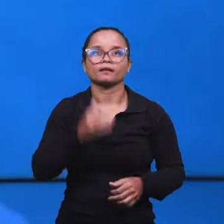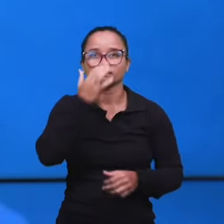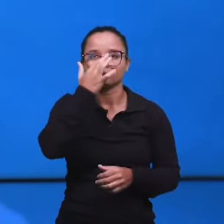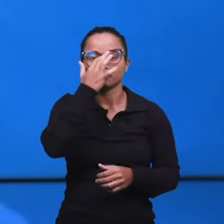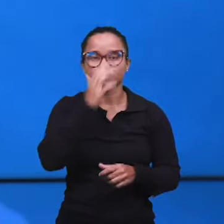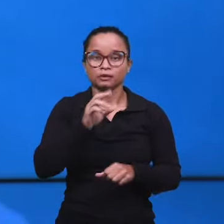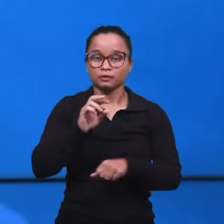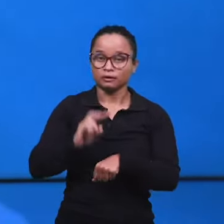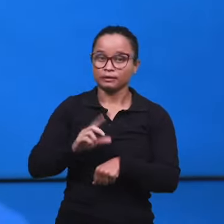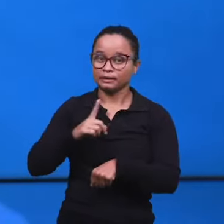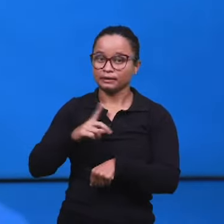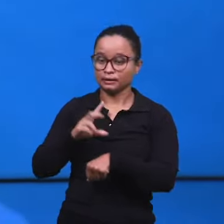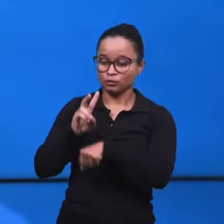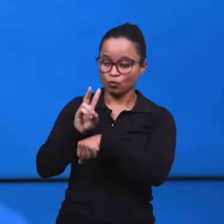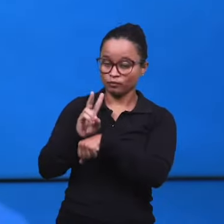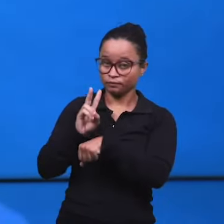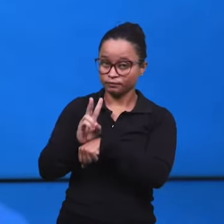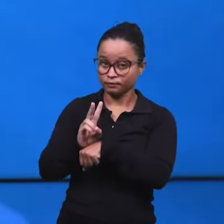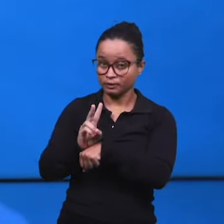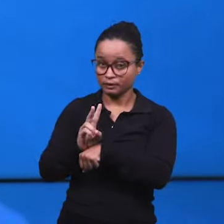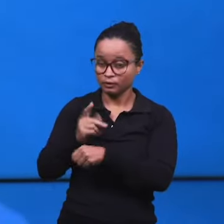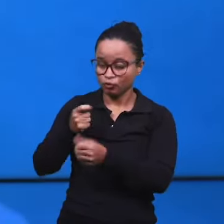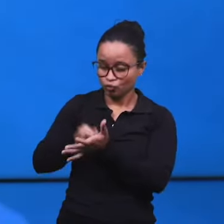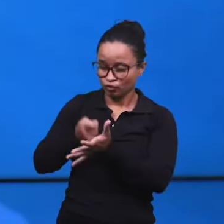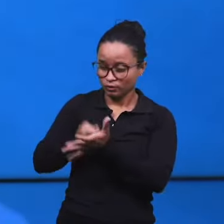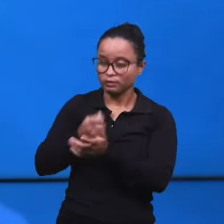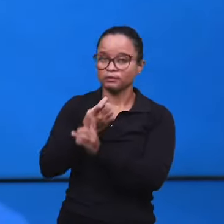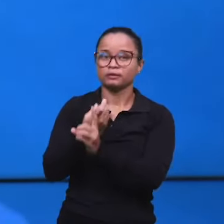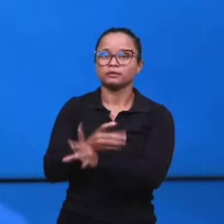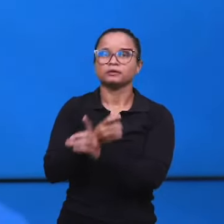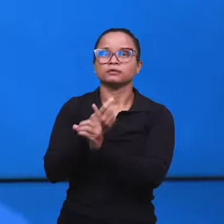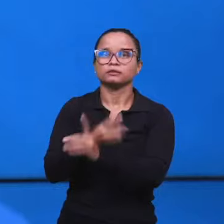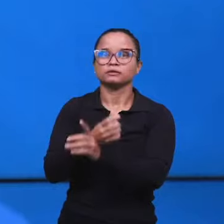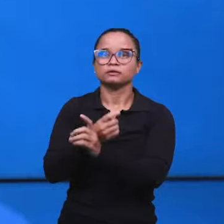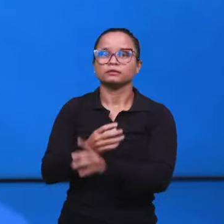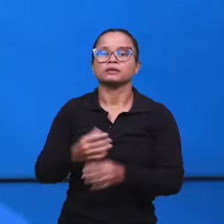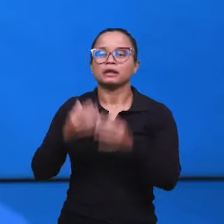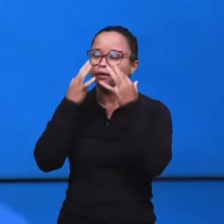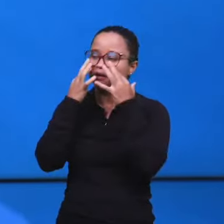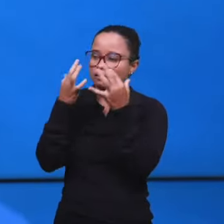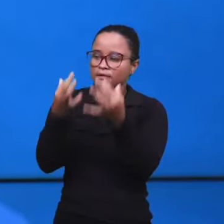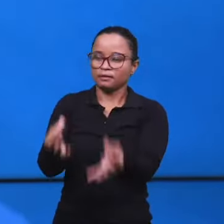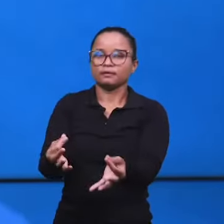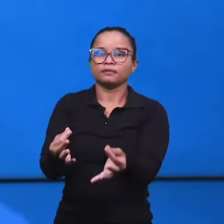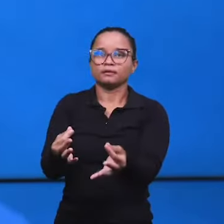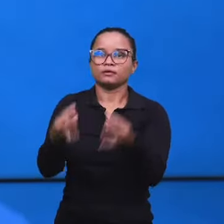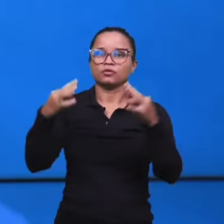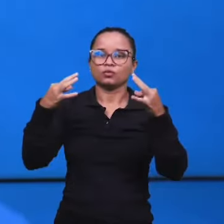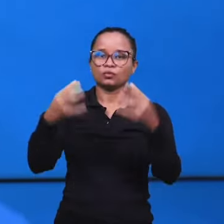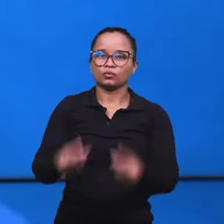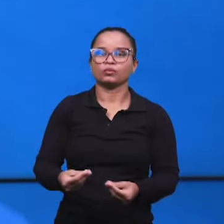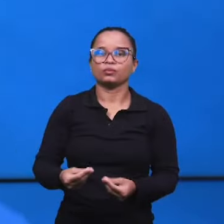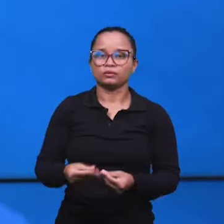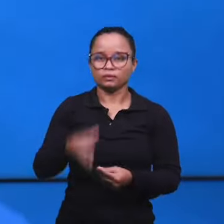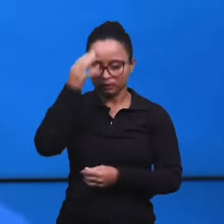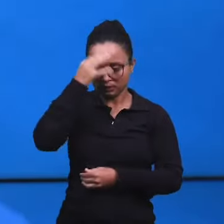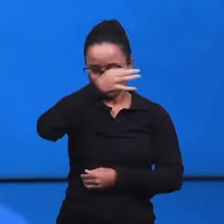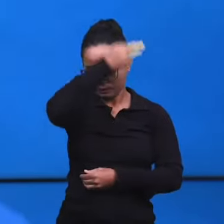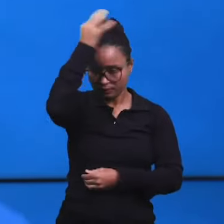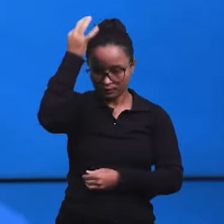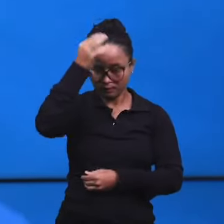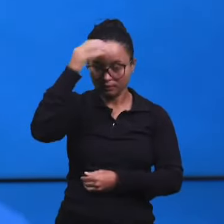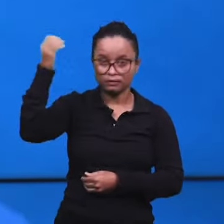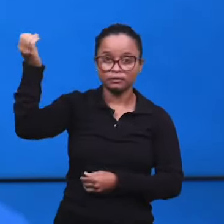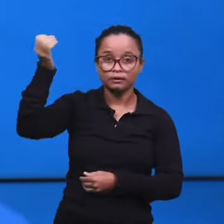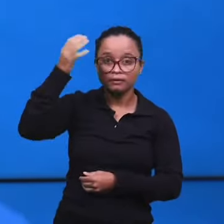Rodrigo. Aqueles que guardam e perseveram na doutrina e atendem àquilo que o Espírito Santo